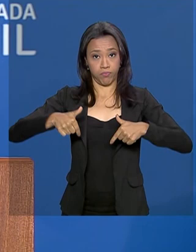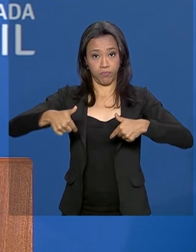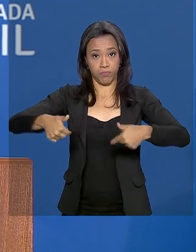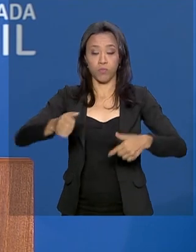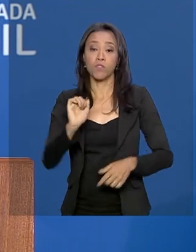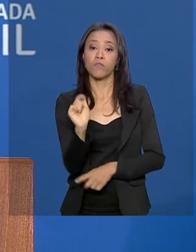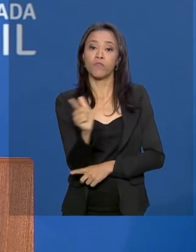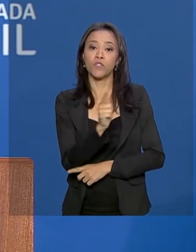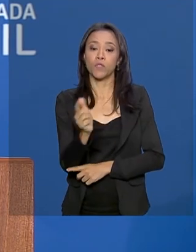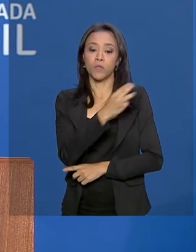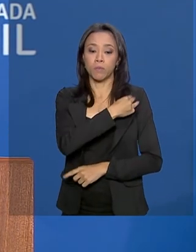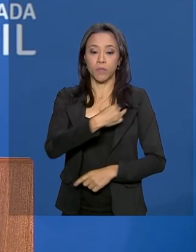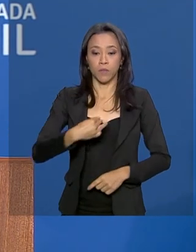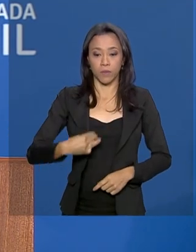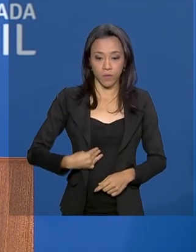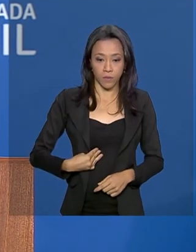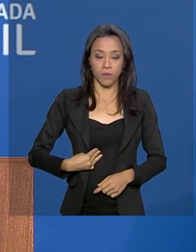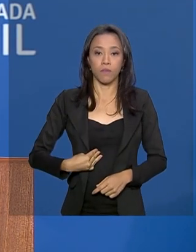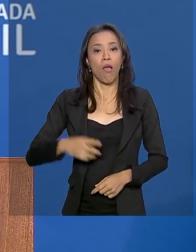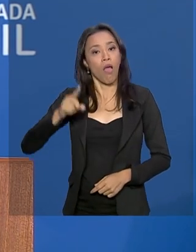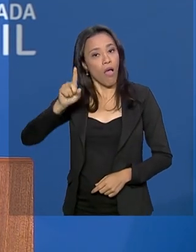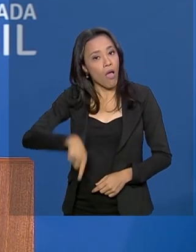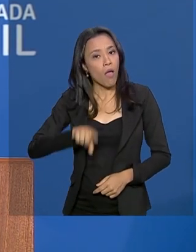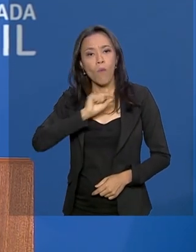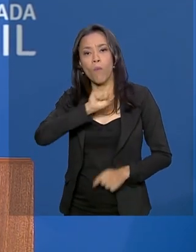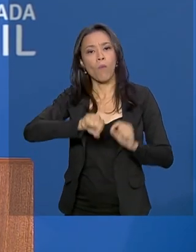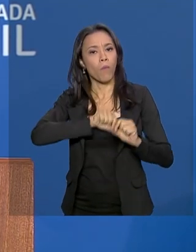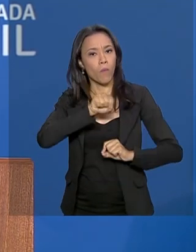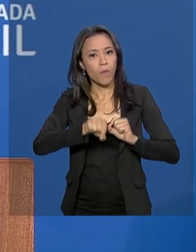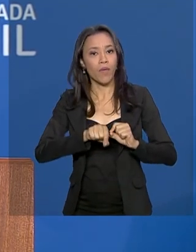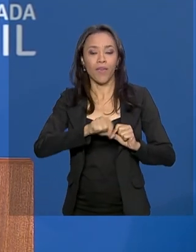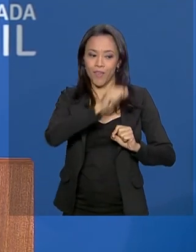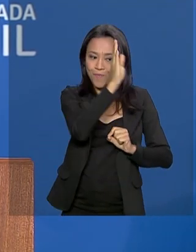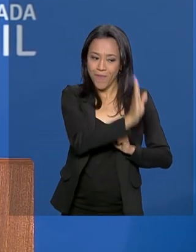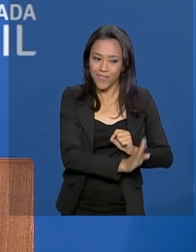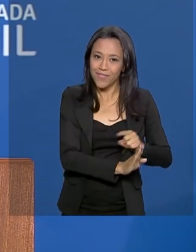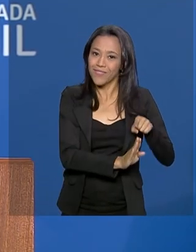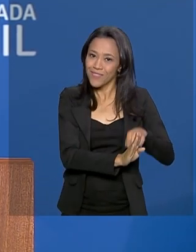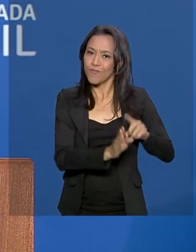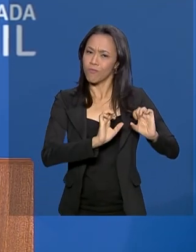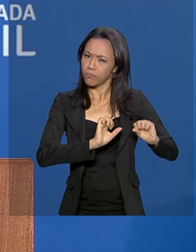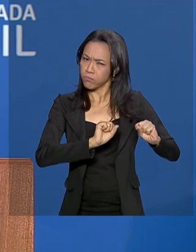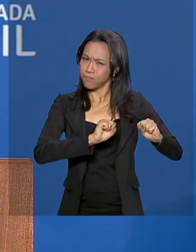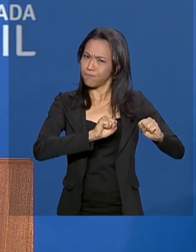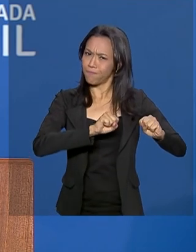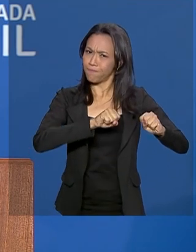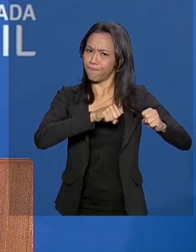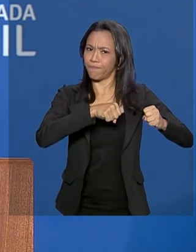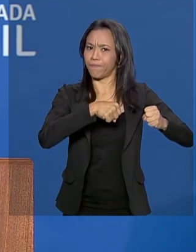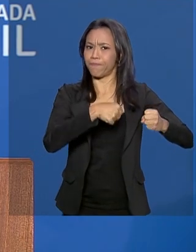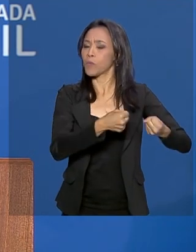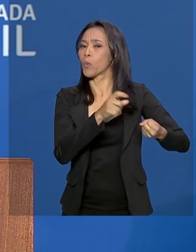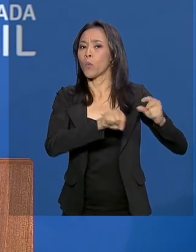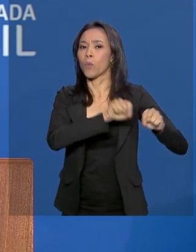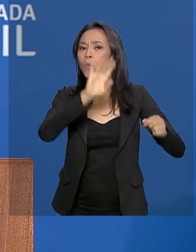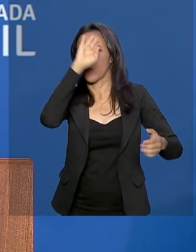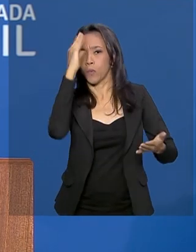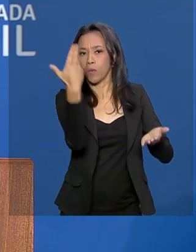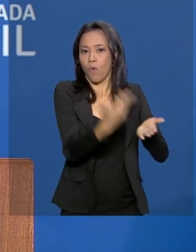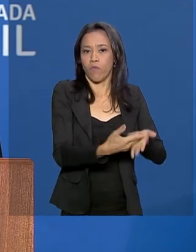é que estão fazendo com que o Brasil esteja recuperando a sua confiança.